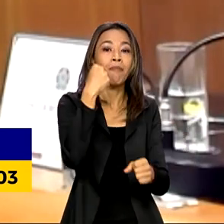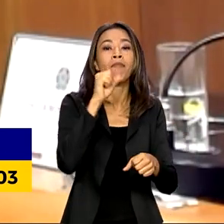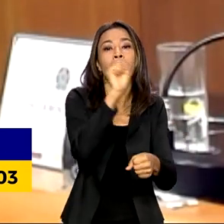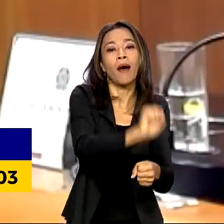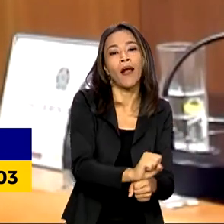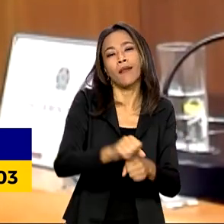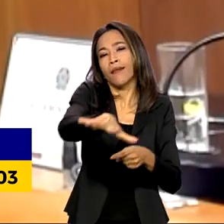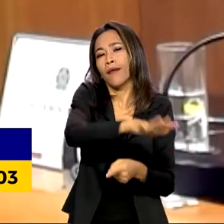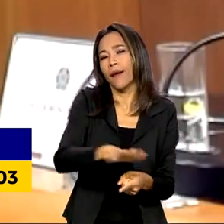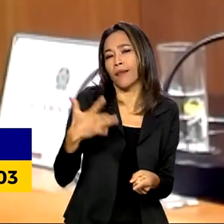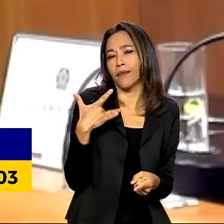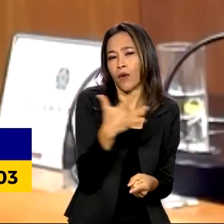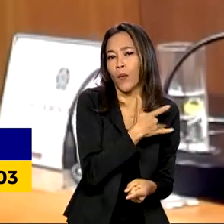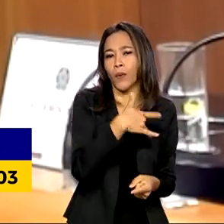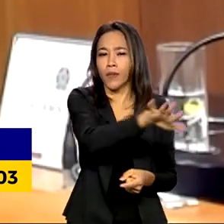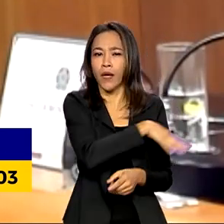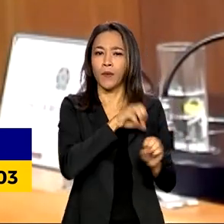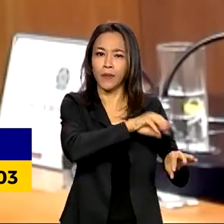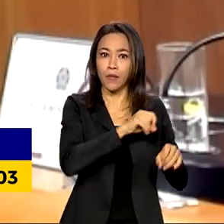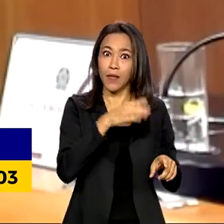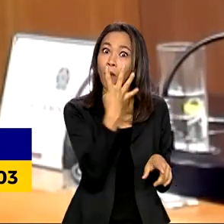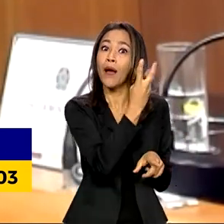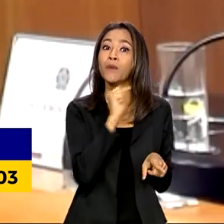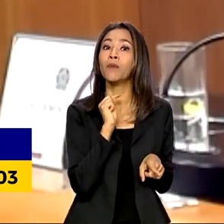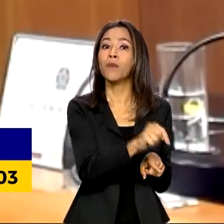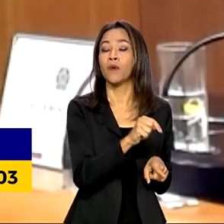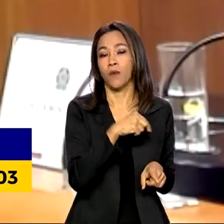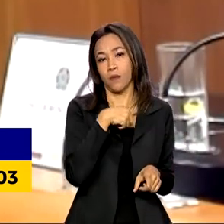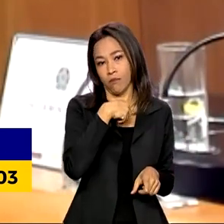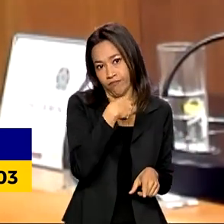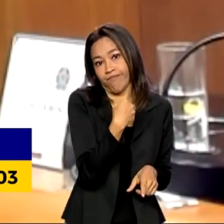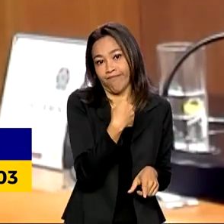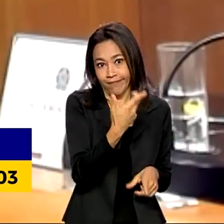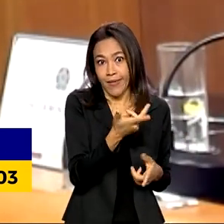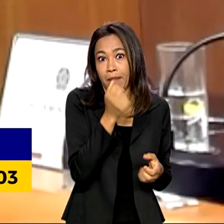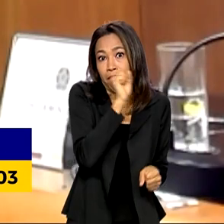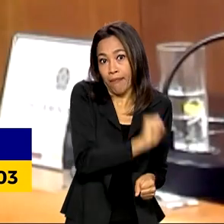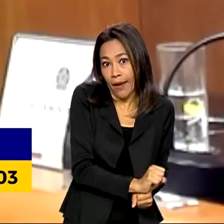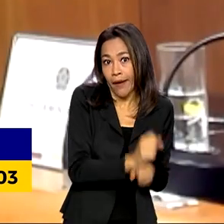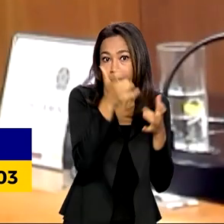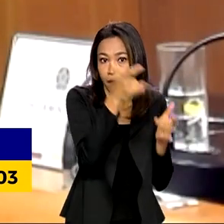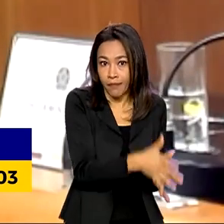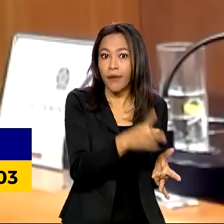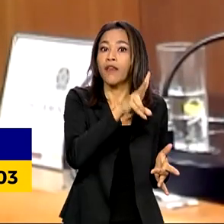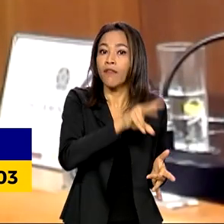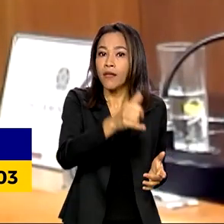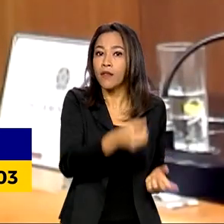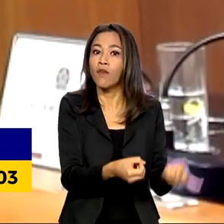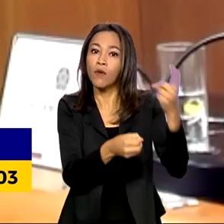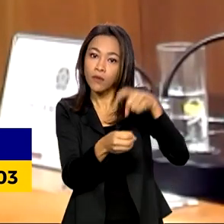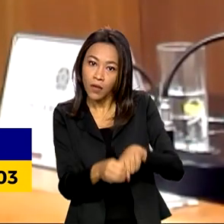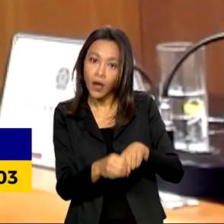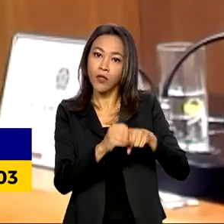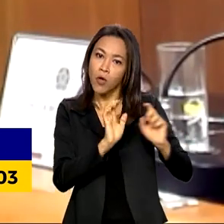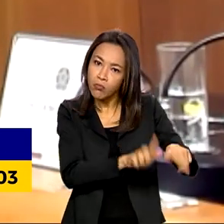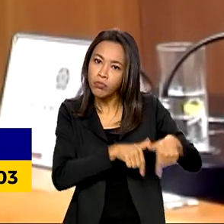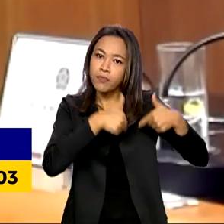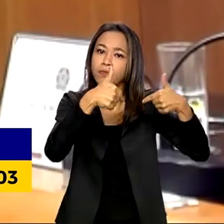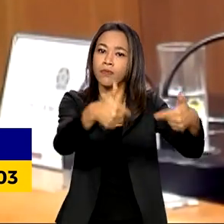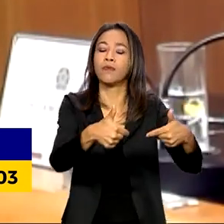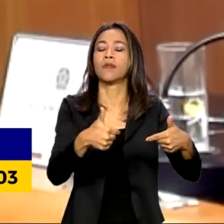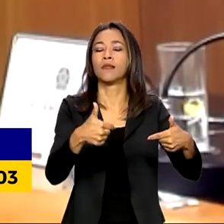educação, só a educação tem o maior de 4 mil obras paradas que serão retomadas nesse processo aqui, mas que elas